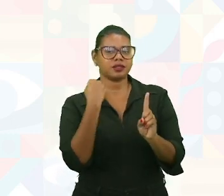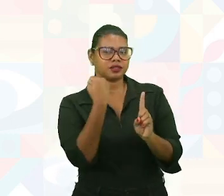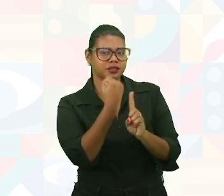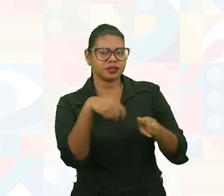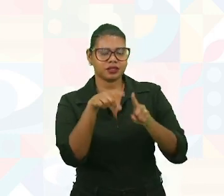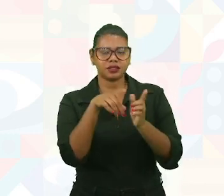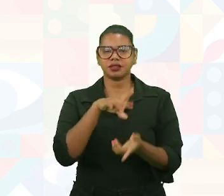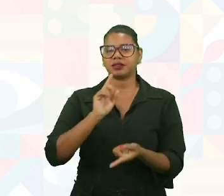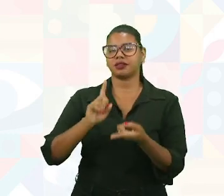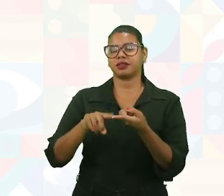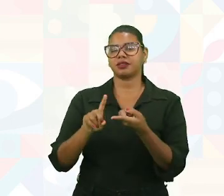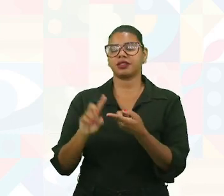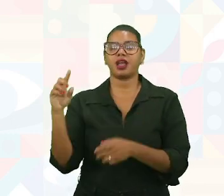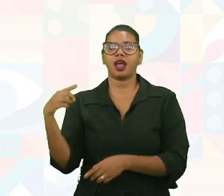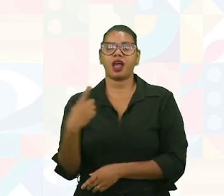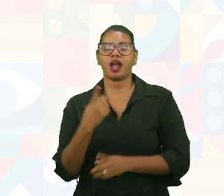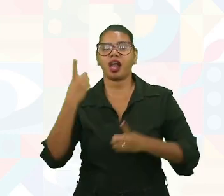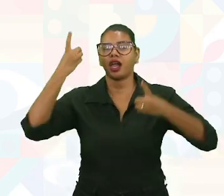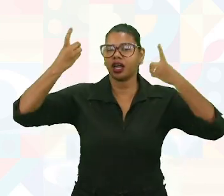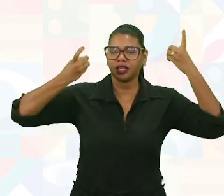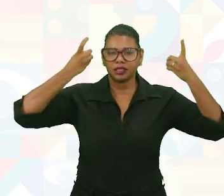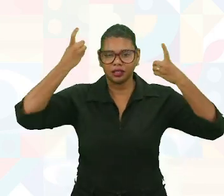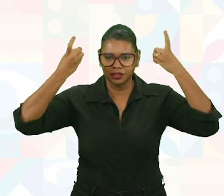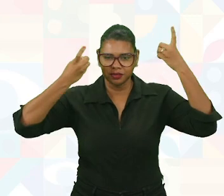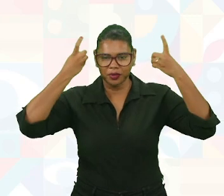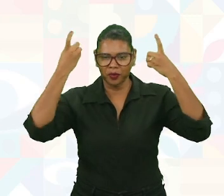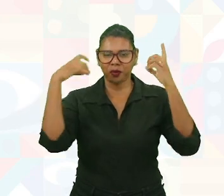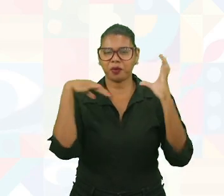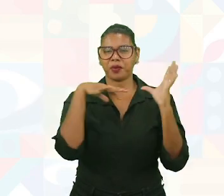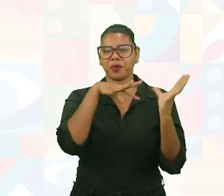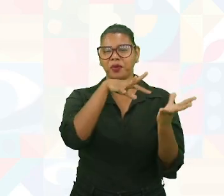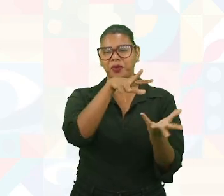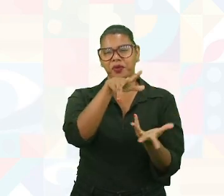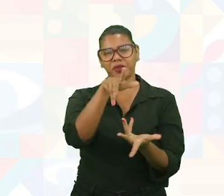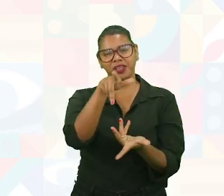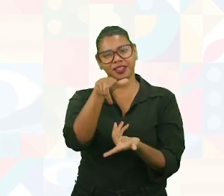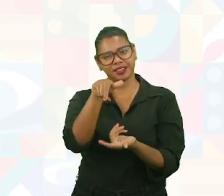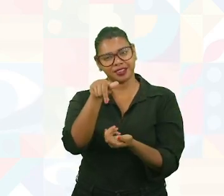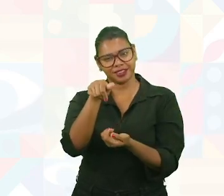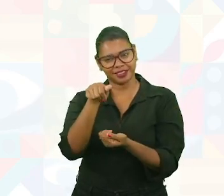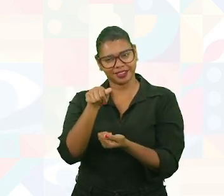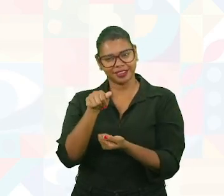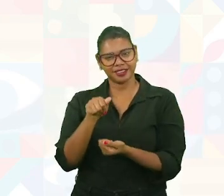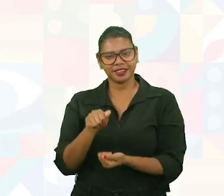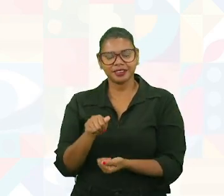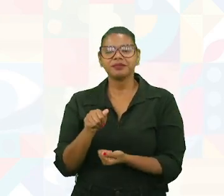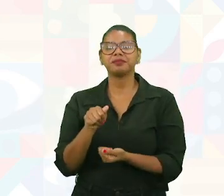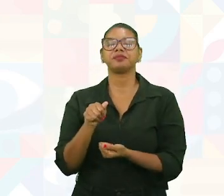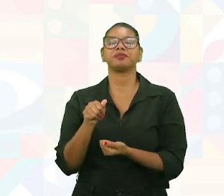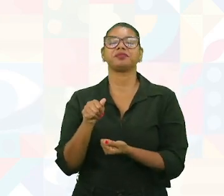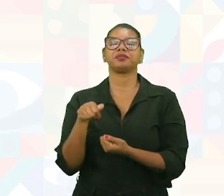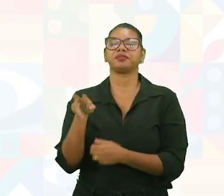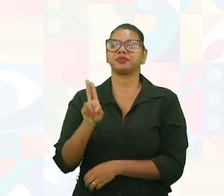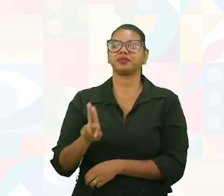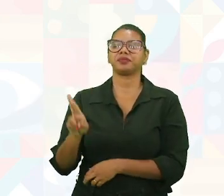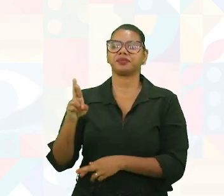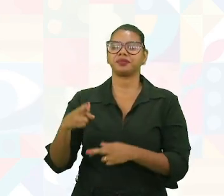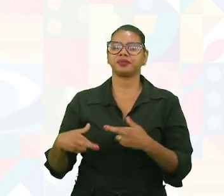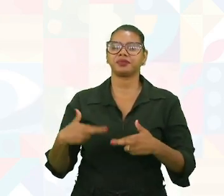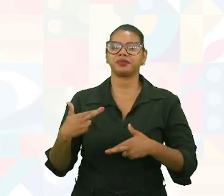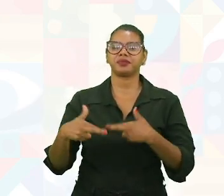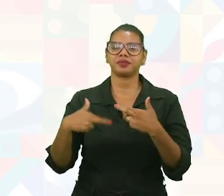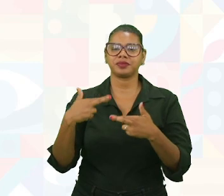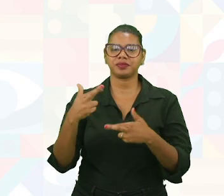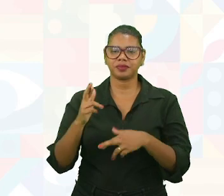Então quando a gente se preocupa com o planeta. Uma vez que tentar utilizar produtos mais